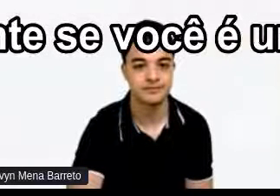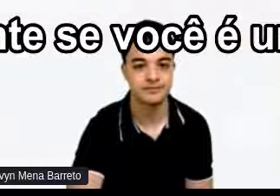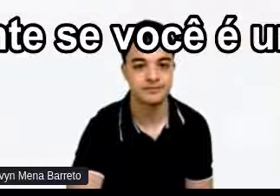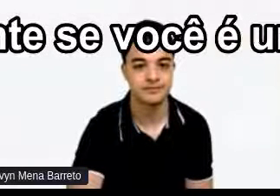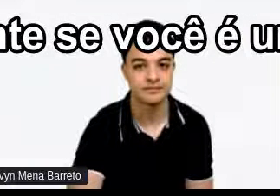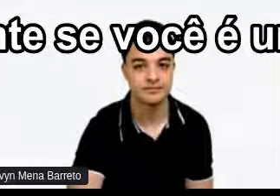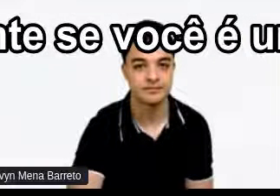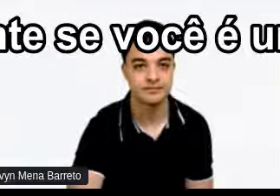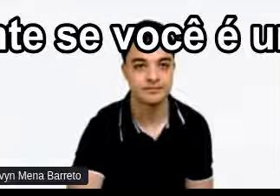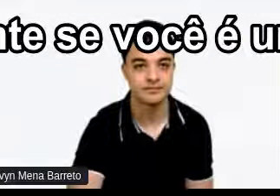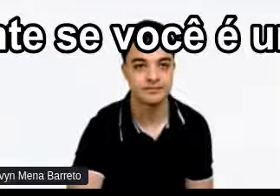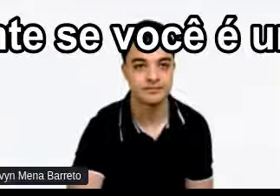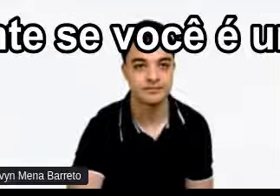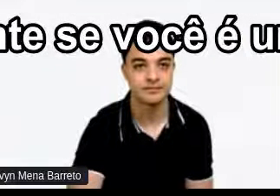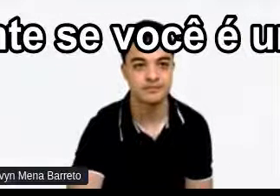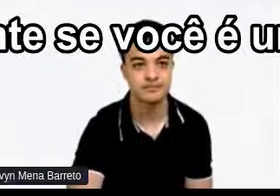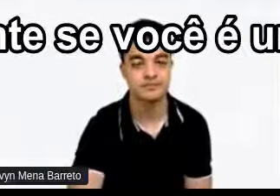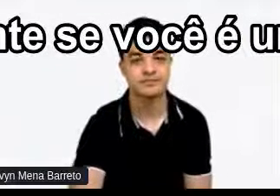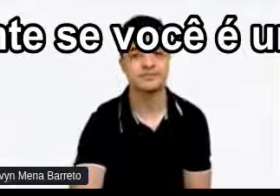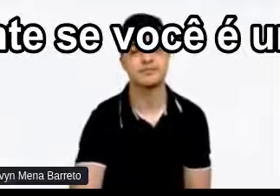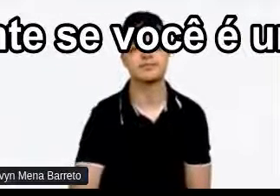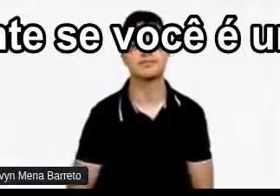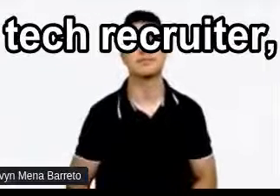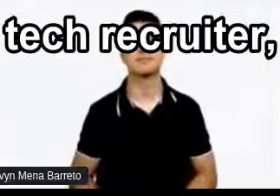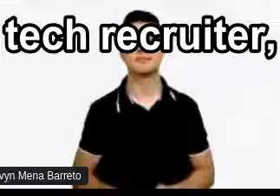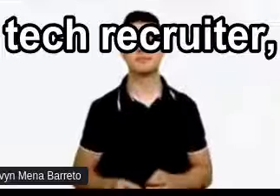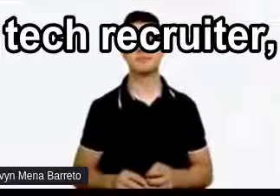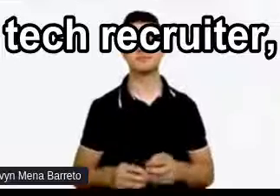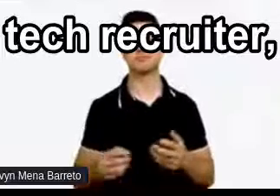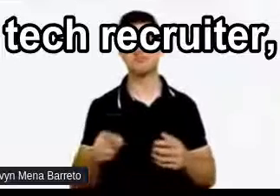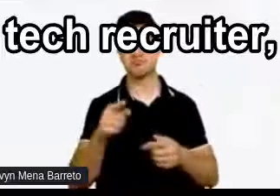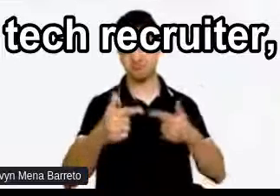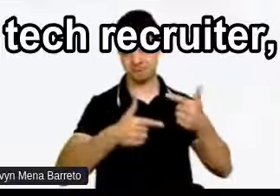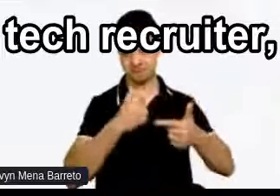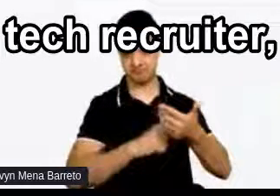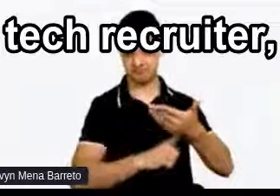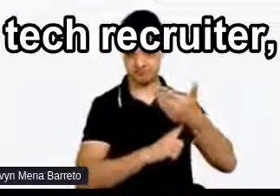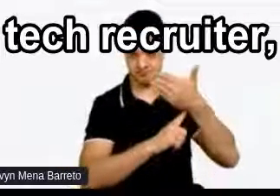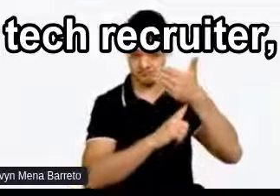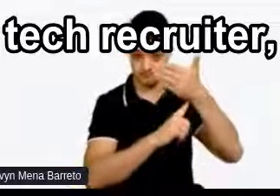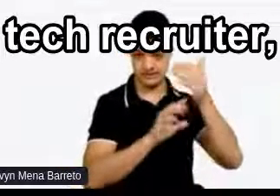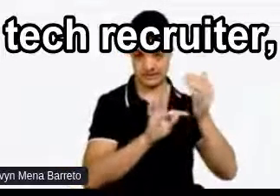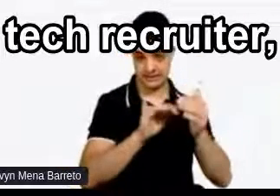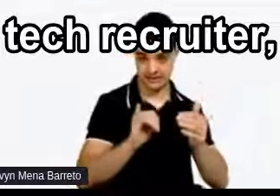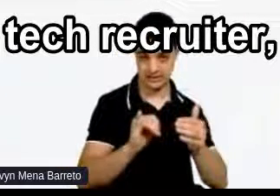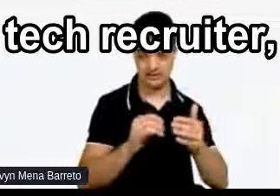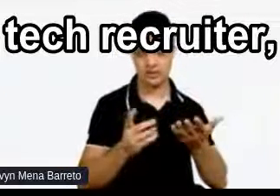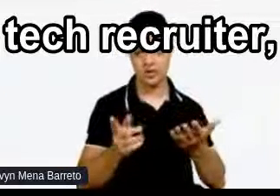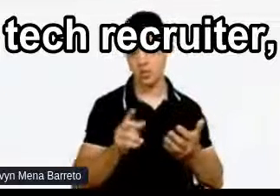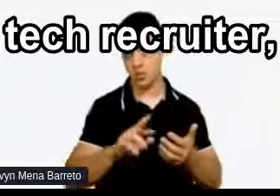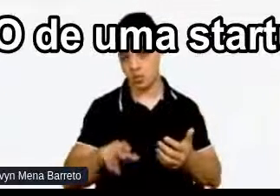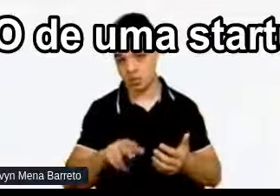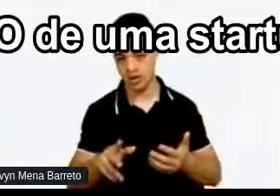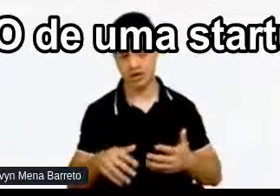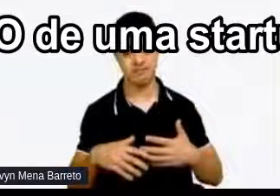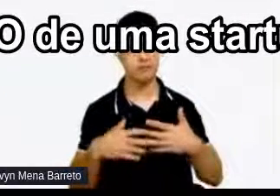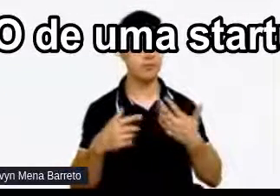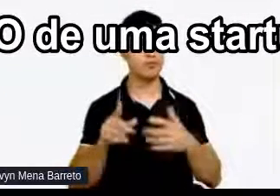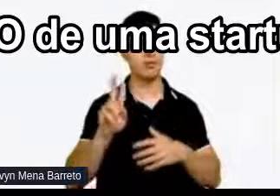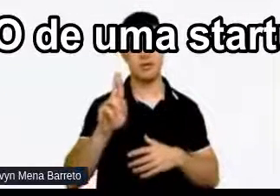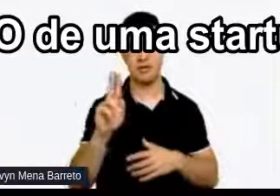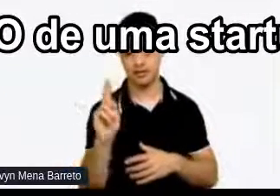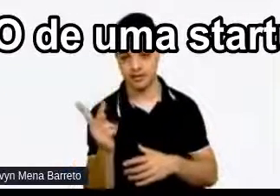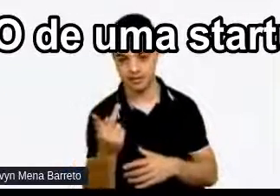Independente se você é um profissional de TI ou não Se é um tech recruiter Se é uma pessoa de RH Se é